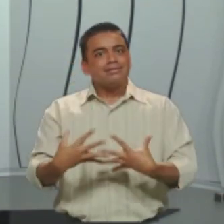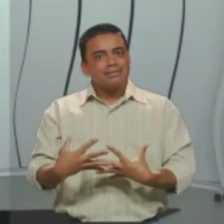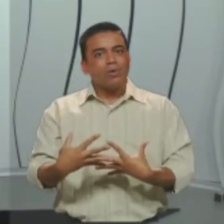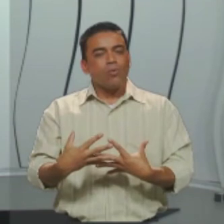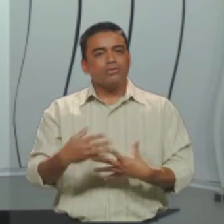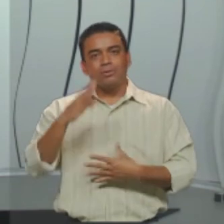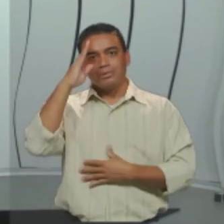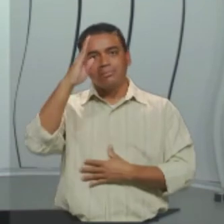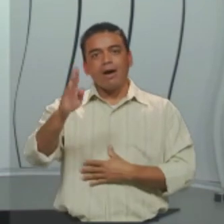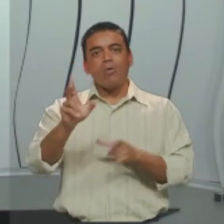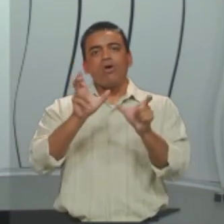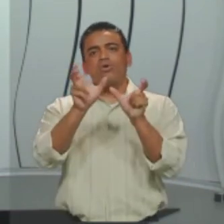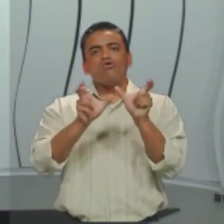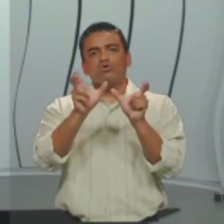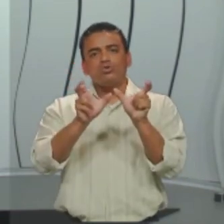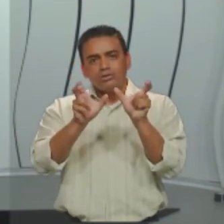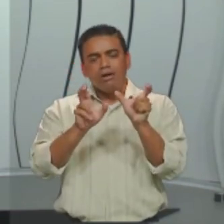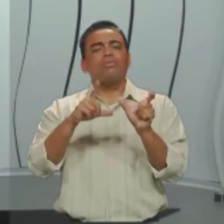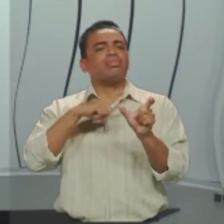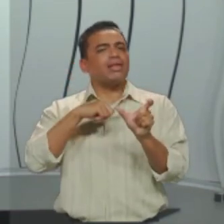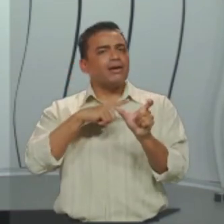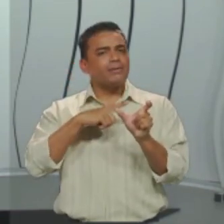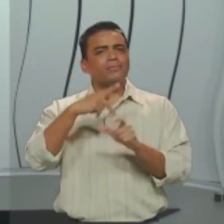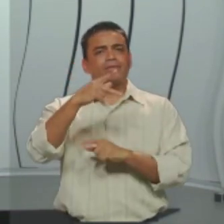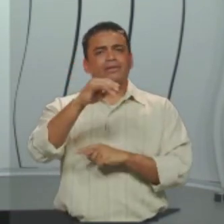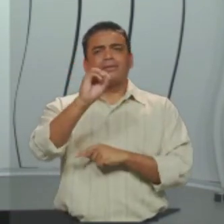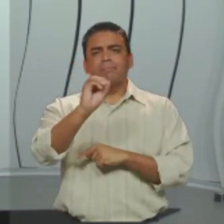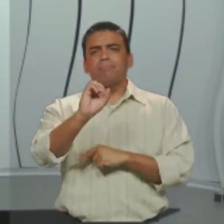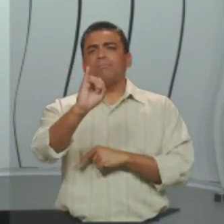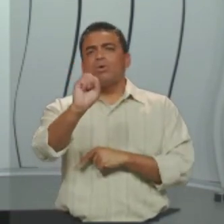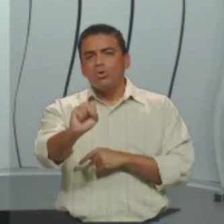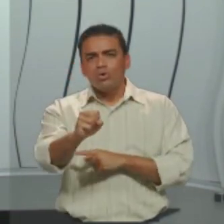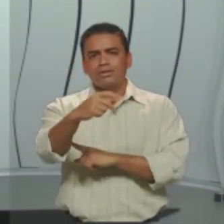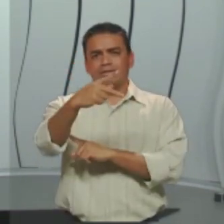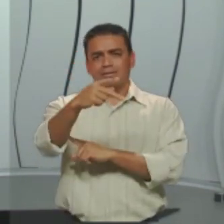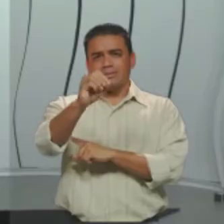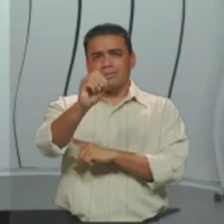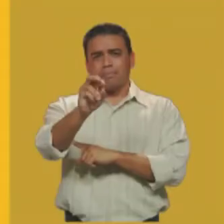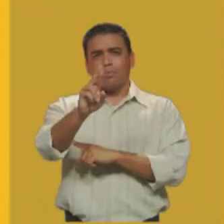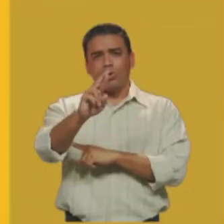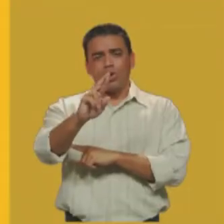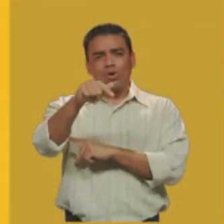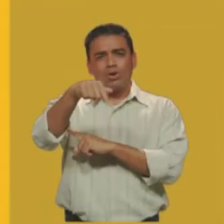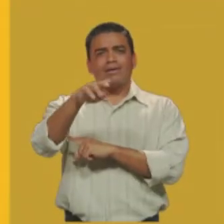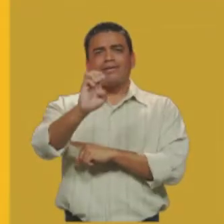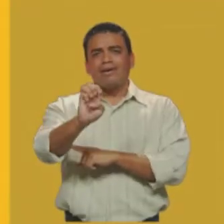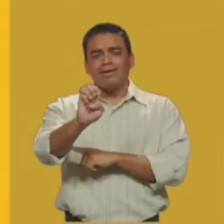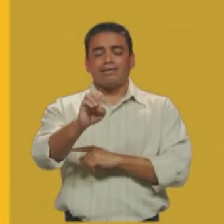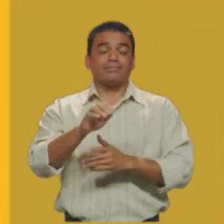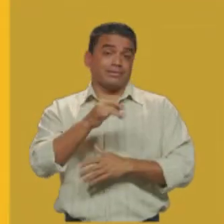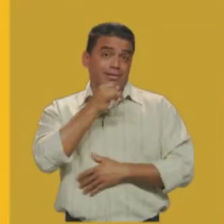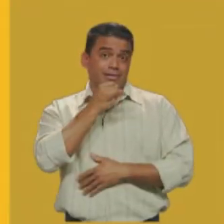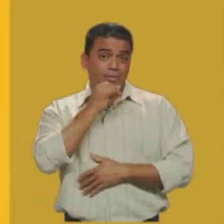Principais conjunções usadas. Pois, porque... Não fique desanimado,